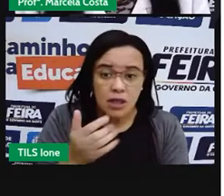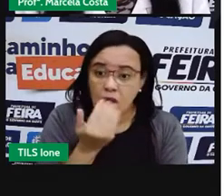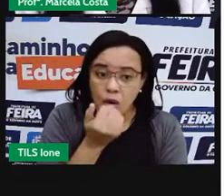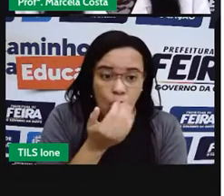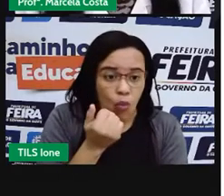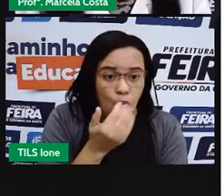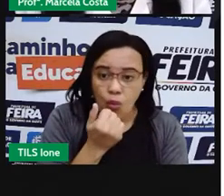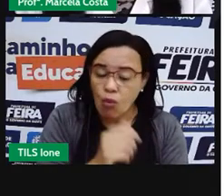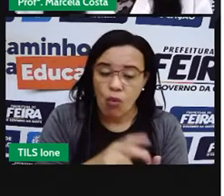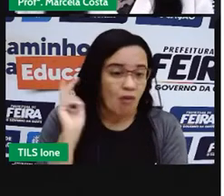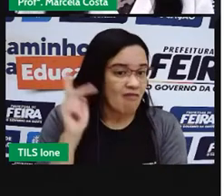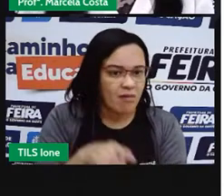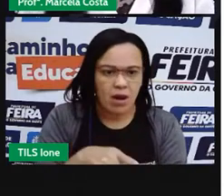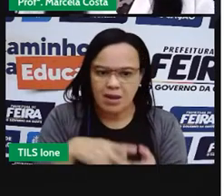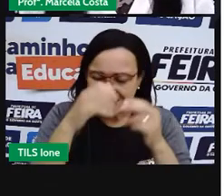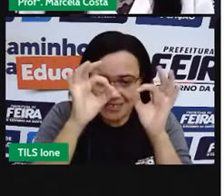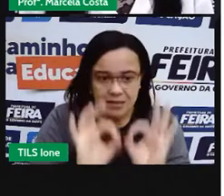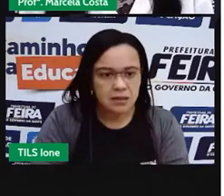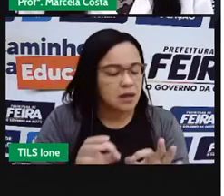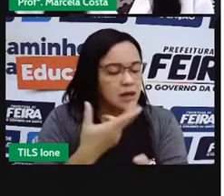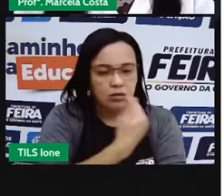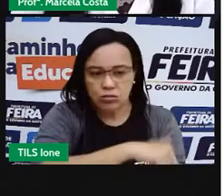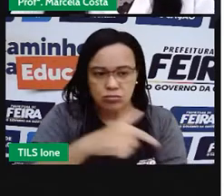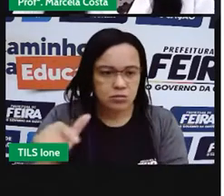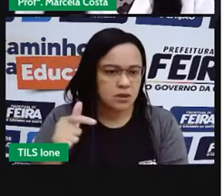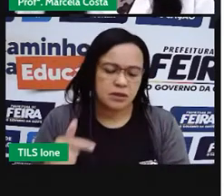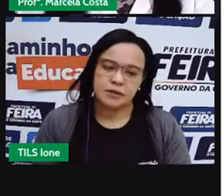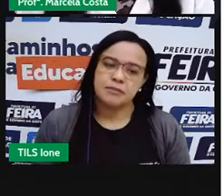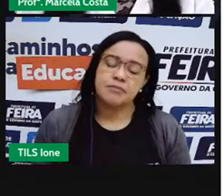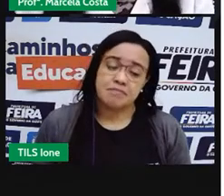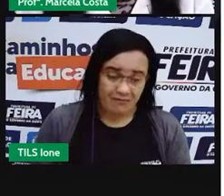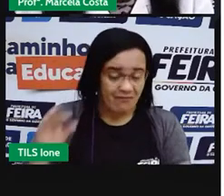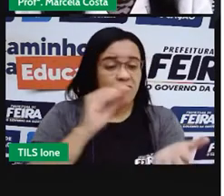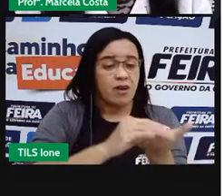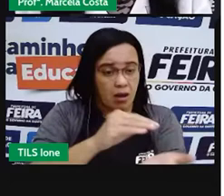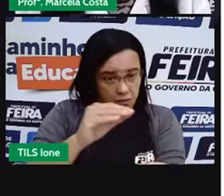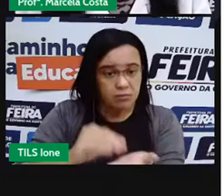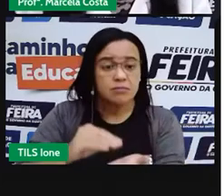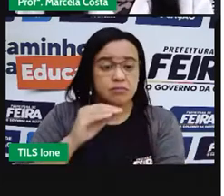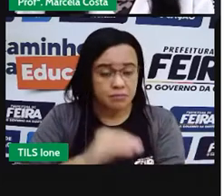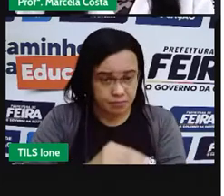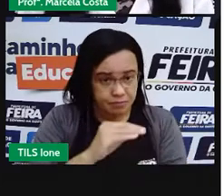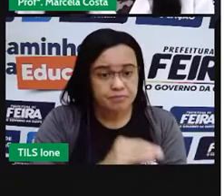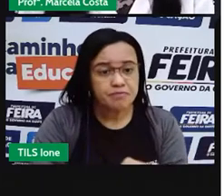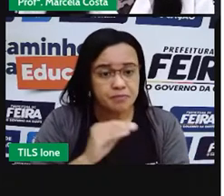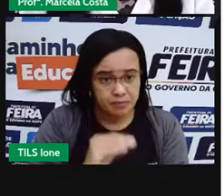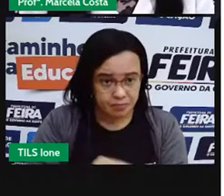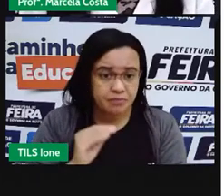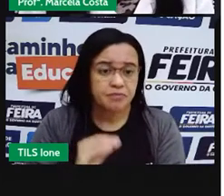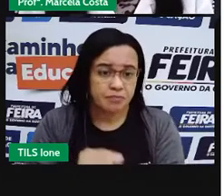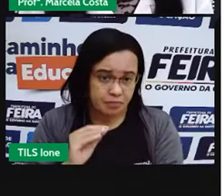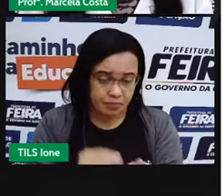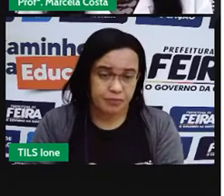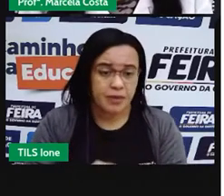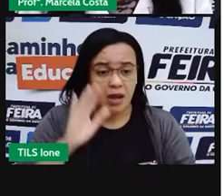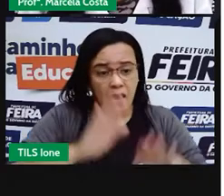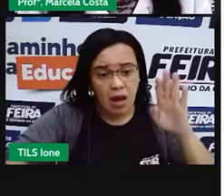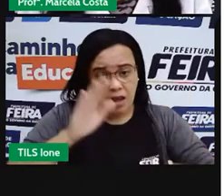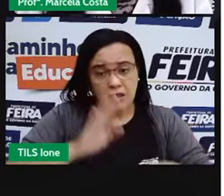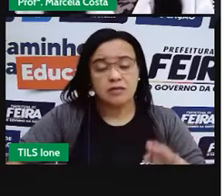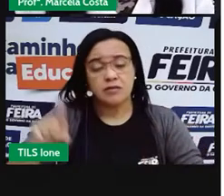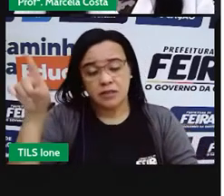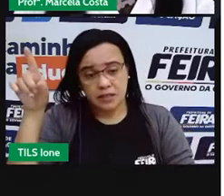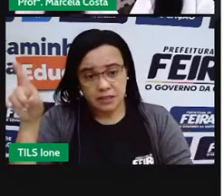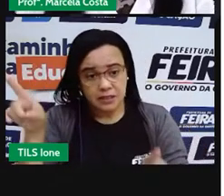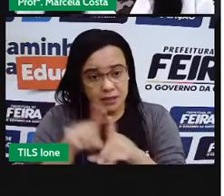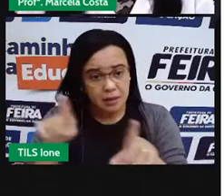alimento. E, sim, também, algumas dificuldades na hora de produzir com o alimento.